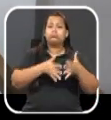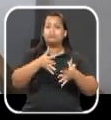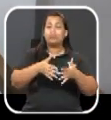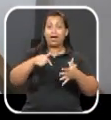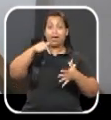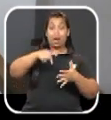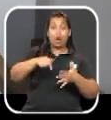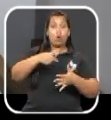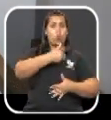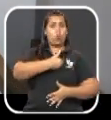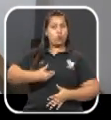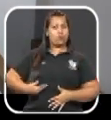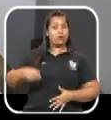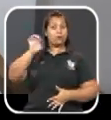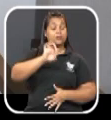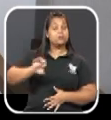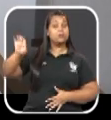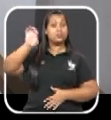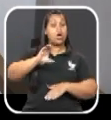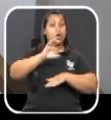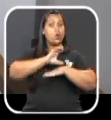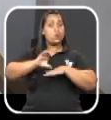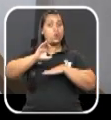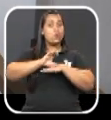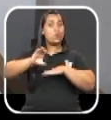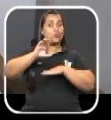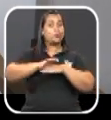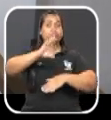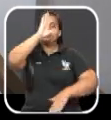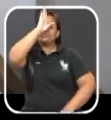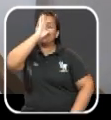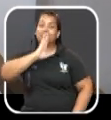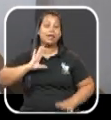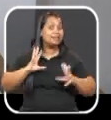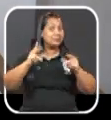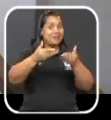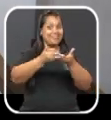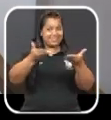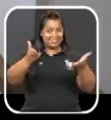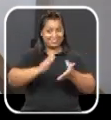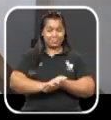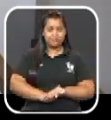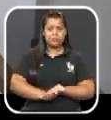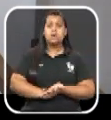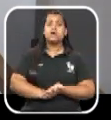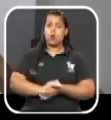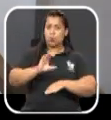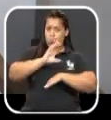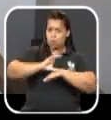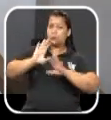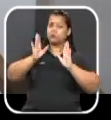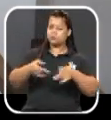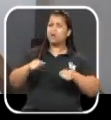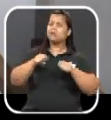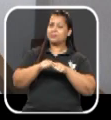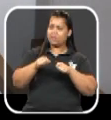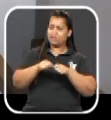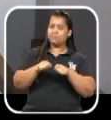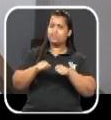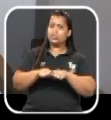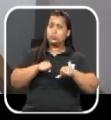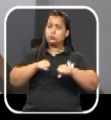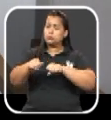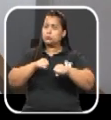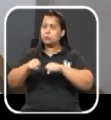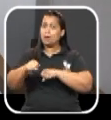governo do estado abriu um curso online e gratuito para toda a população. Esse curso já vem sendo realizado e já formou